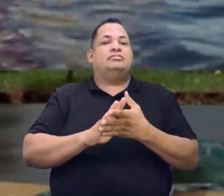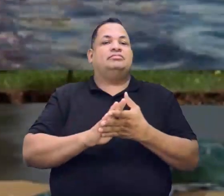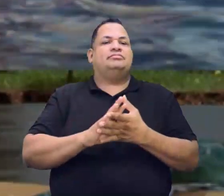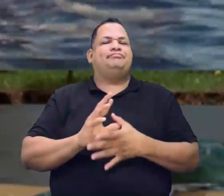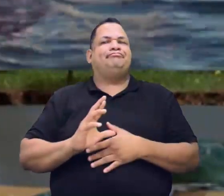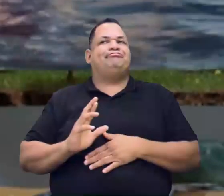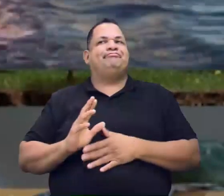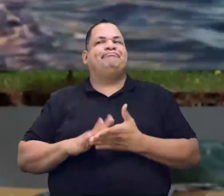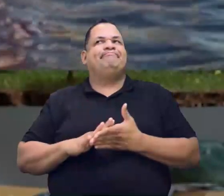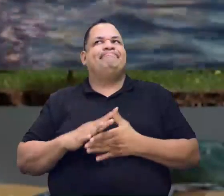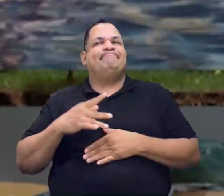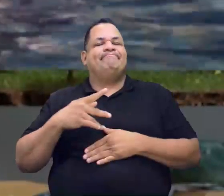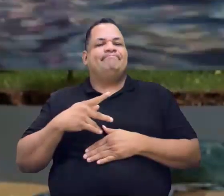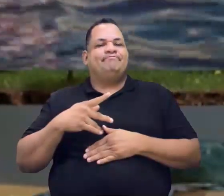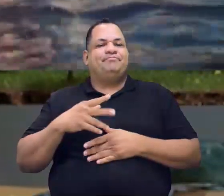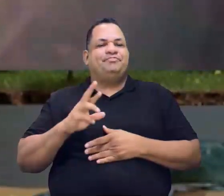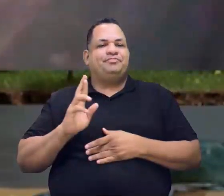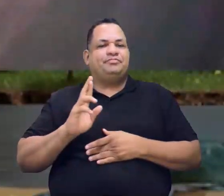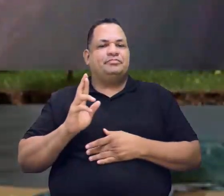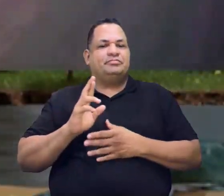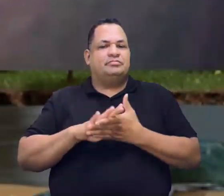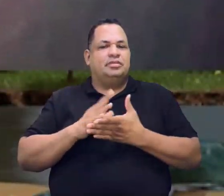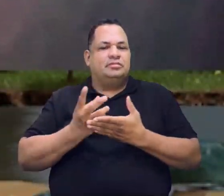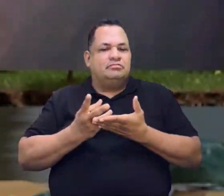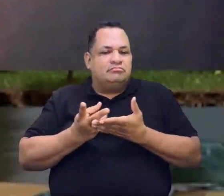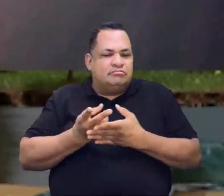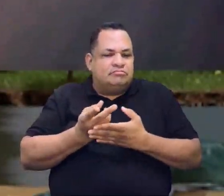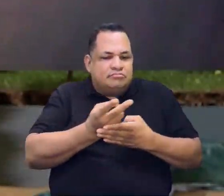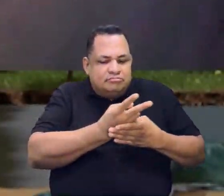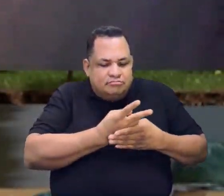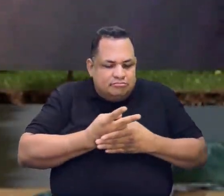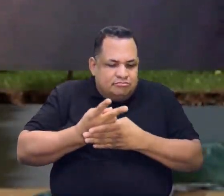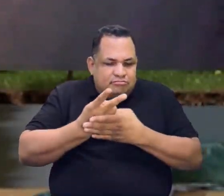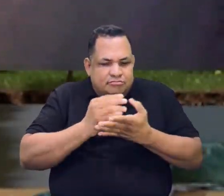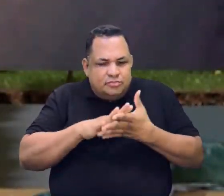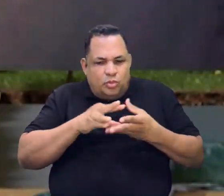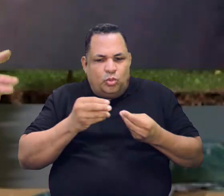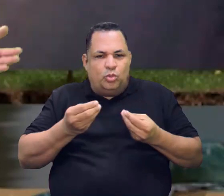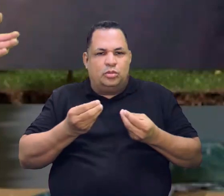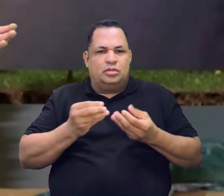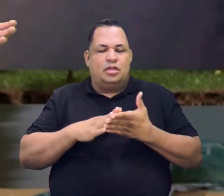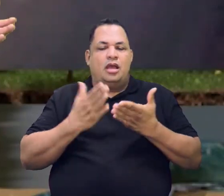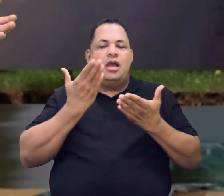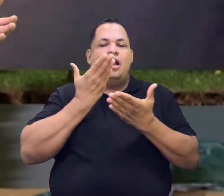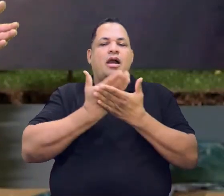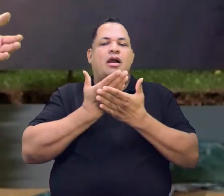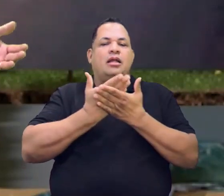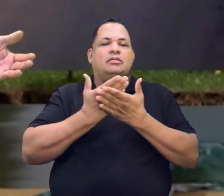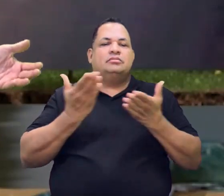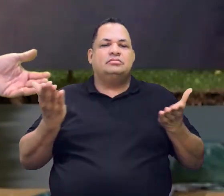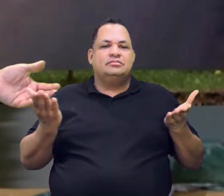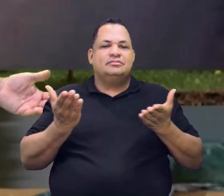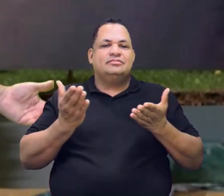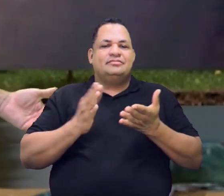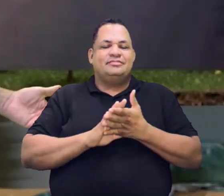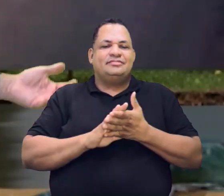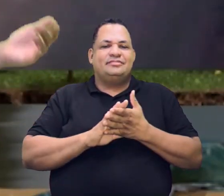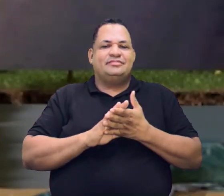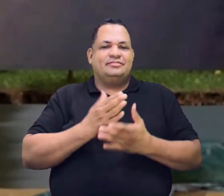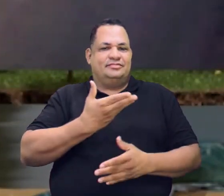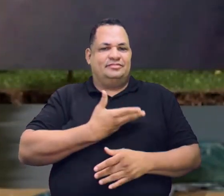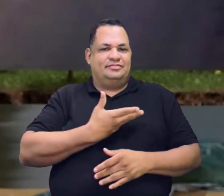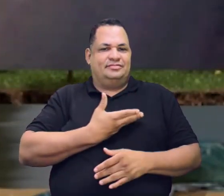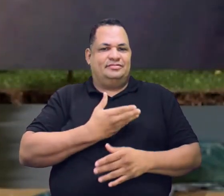para quem é caçador de minério, etc. Na aula de hoje, nós temos aqui o nosso